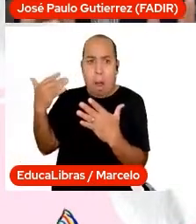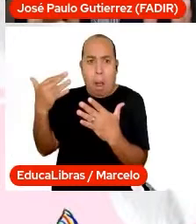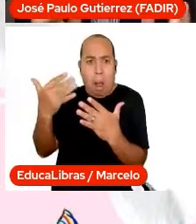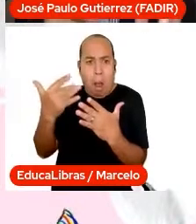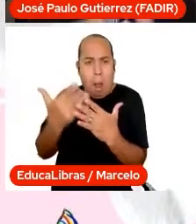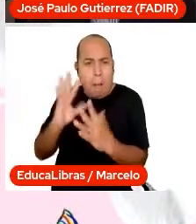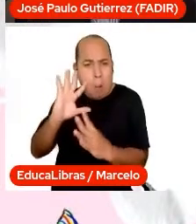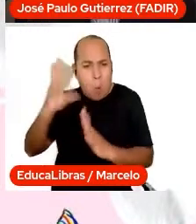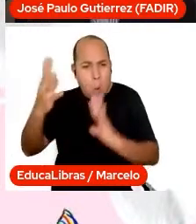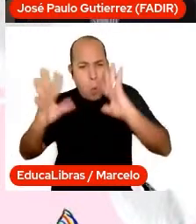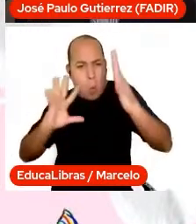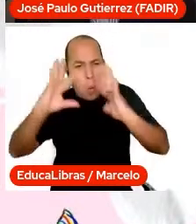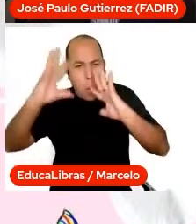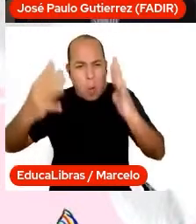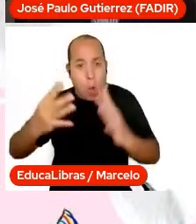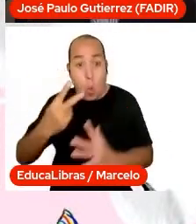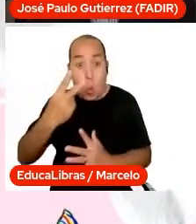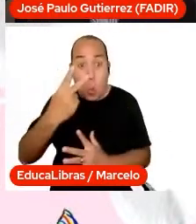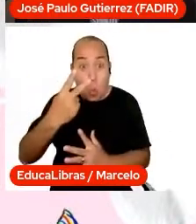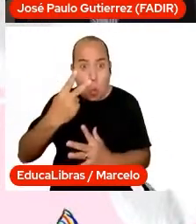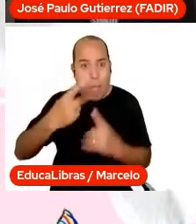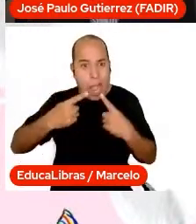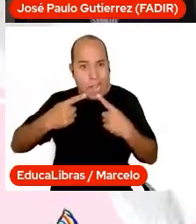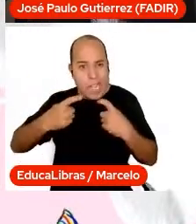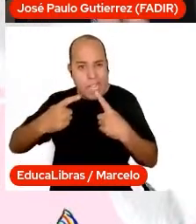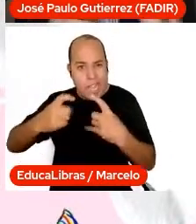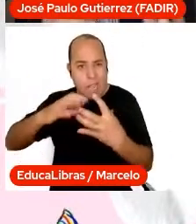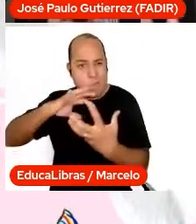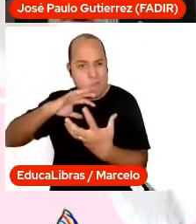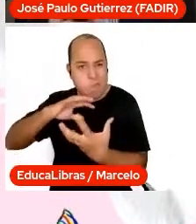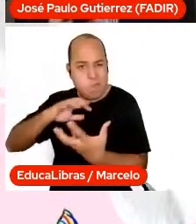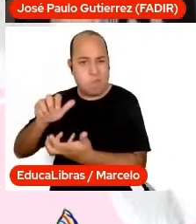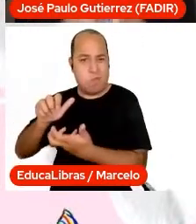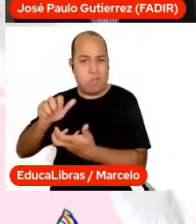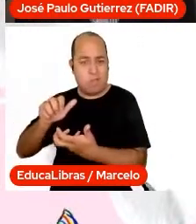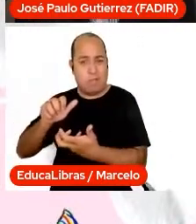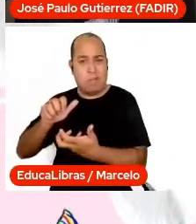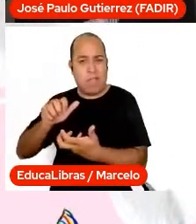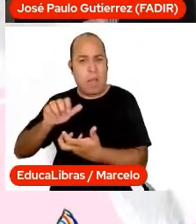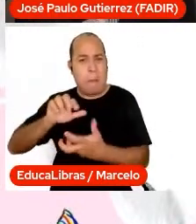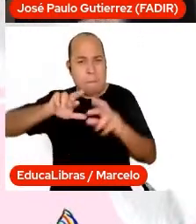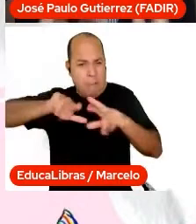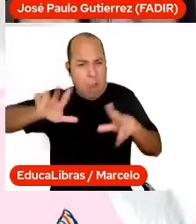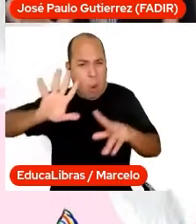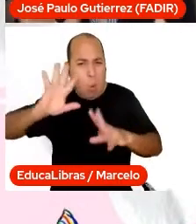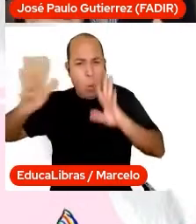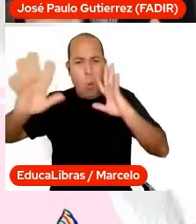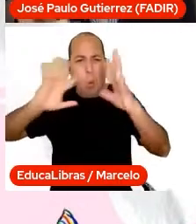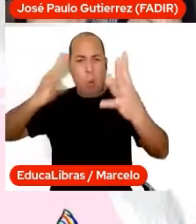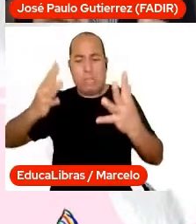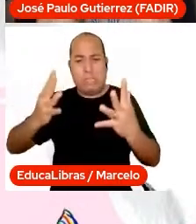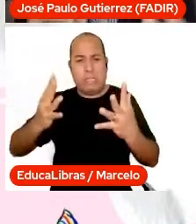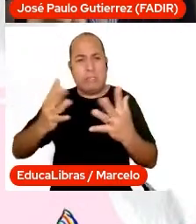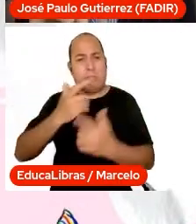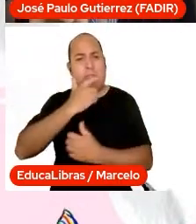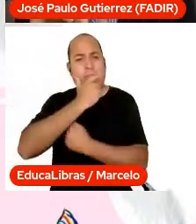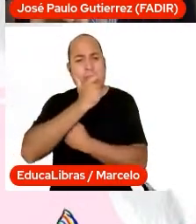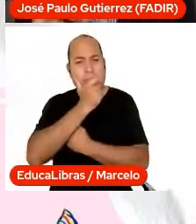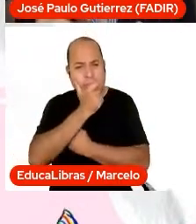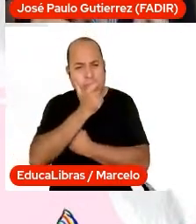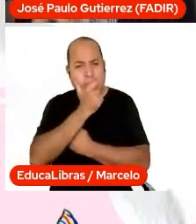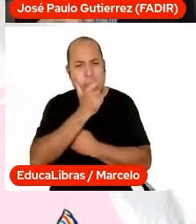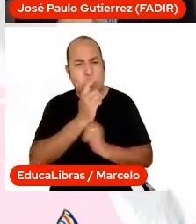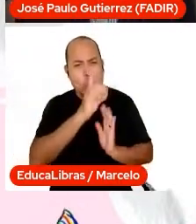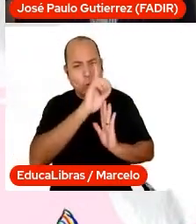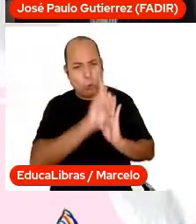atrocidades ocorridas na humanidade. Então, a pergunta é essa. os direitos humanos, eles são um marco